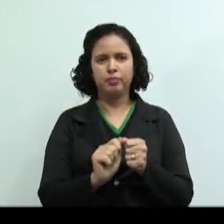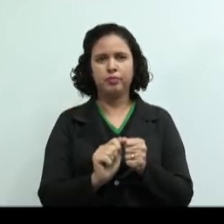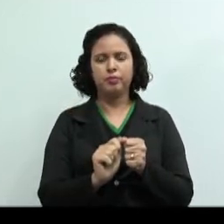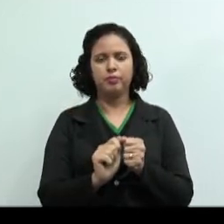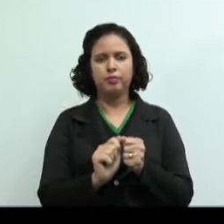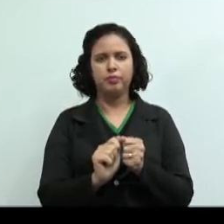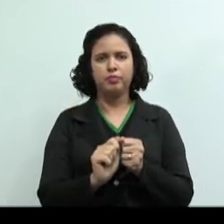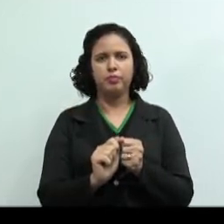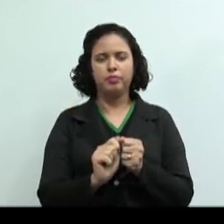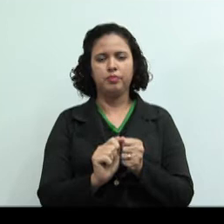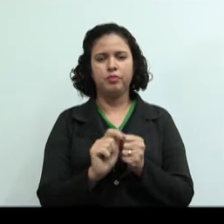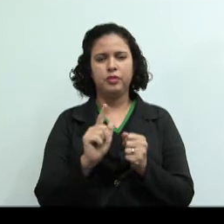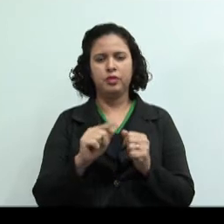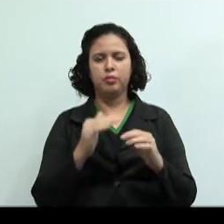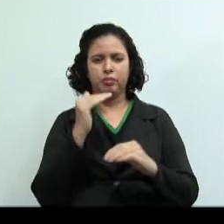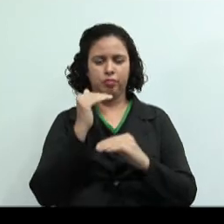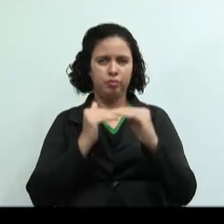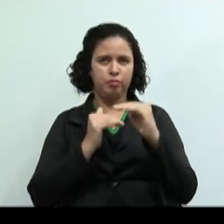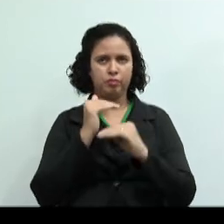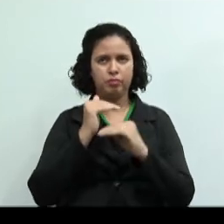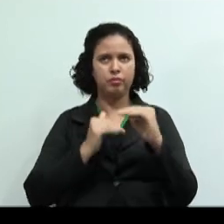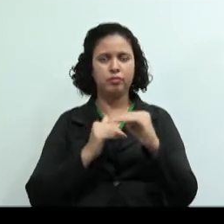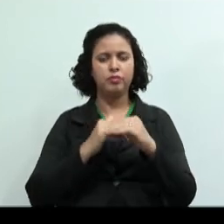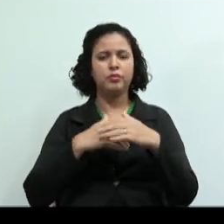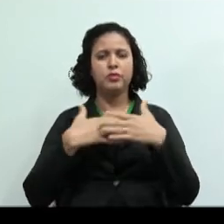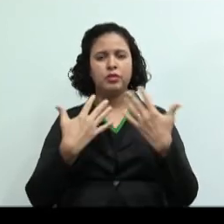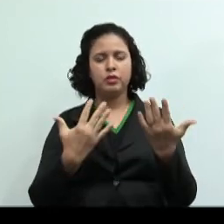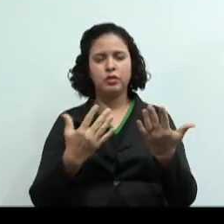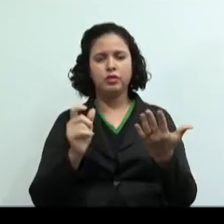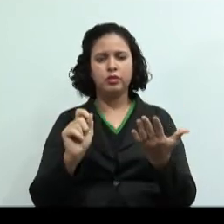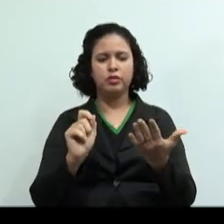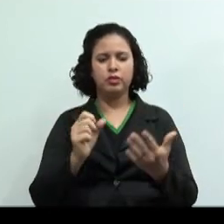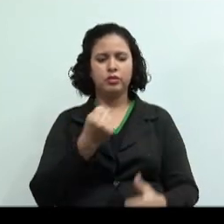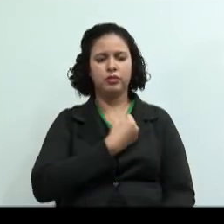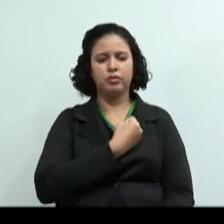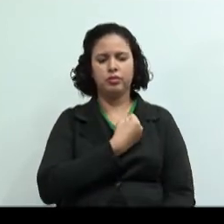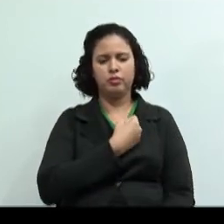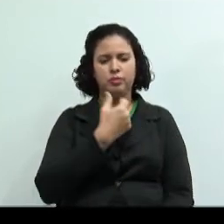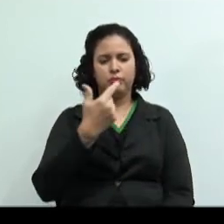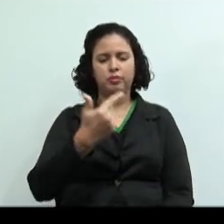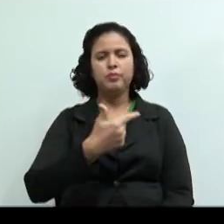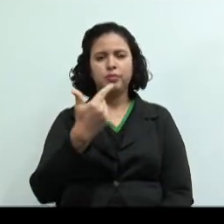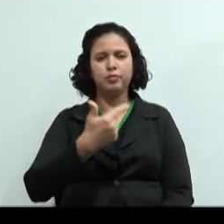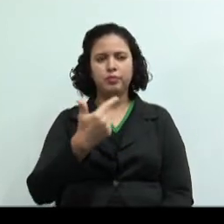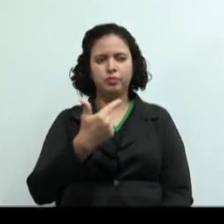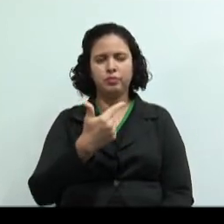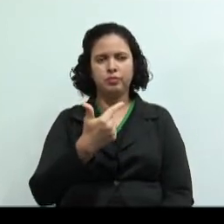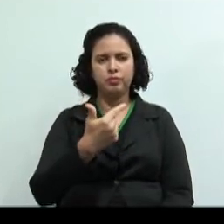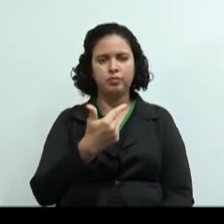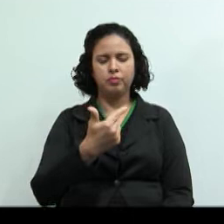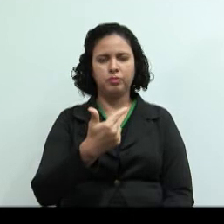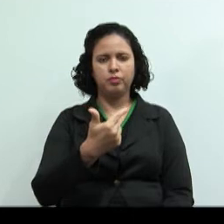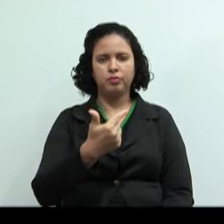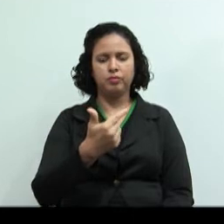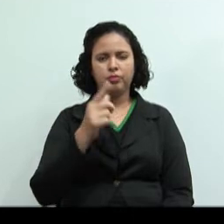forma proporcional. Então, o único que sobrou foi o 2, não é isso? Então, é custo